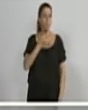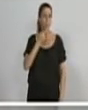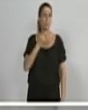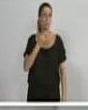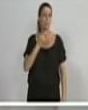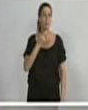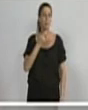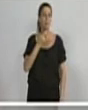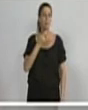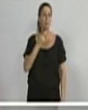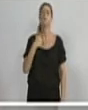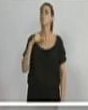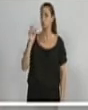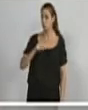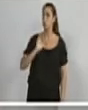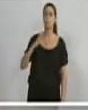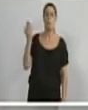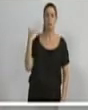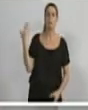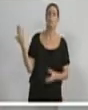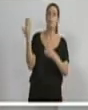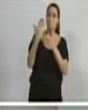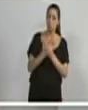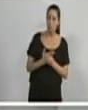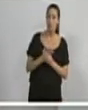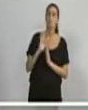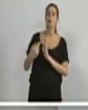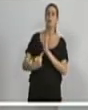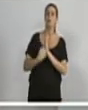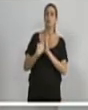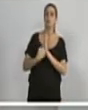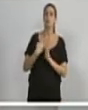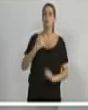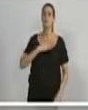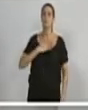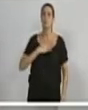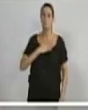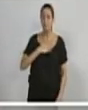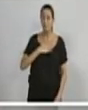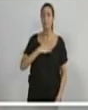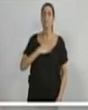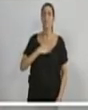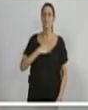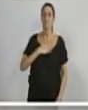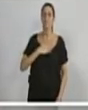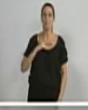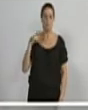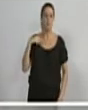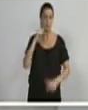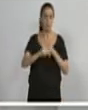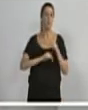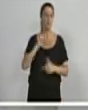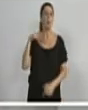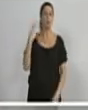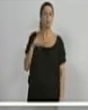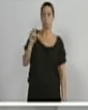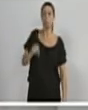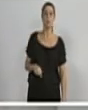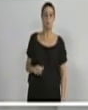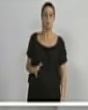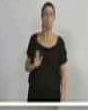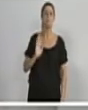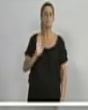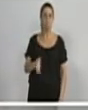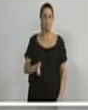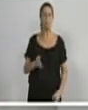passei sim por um processo de questionamento sobre o meu próprio mandato. Que venci. Que venci. Passei em